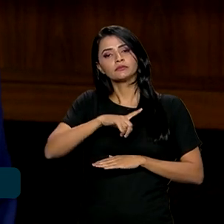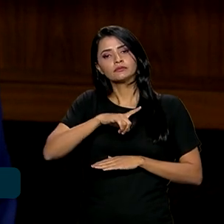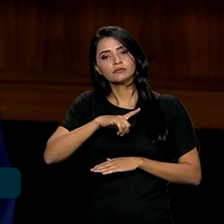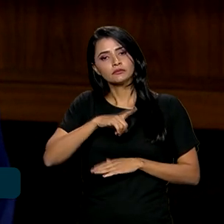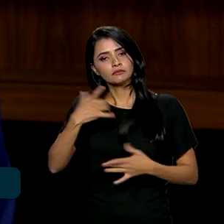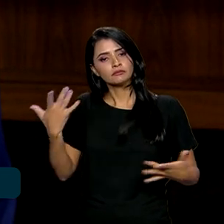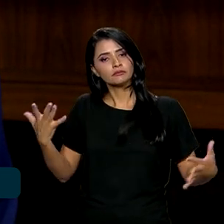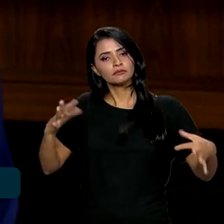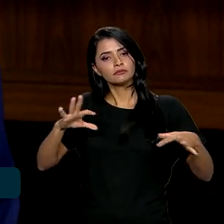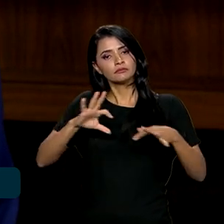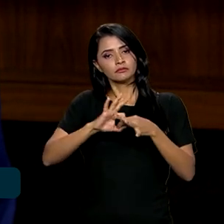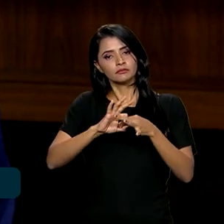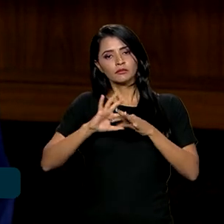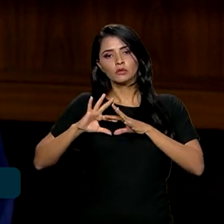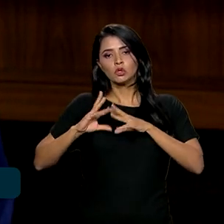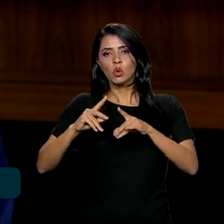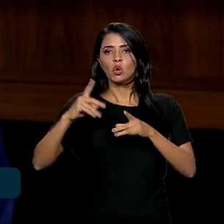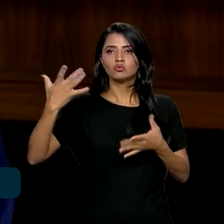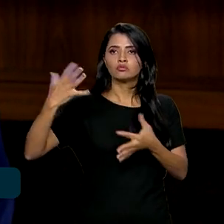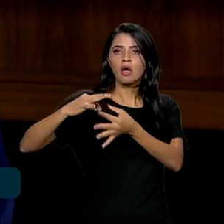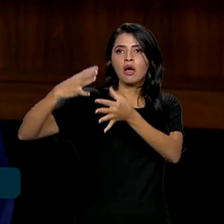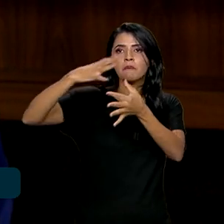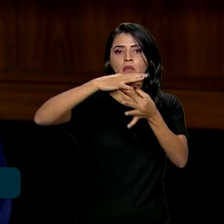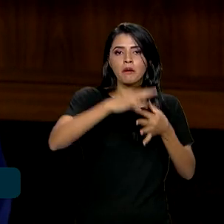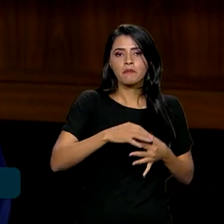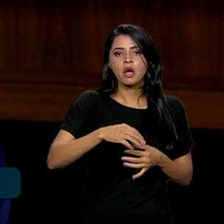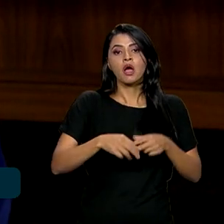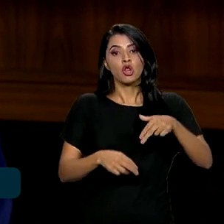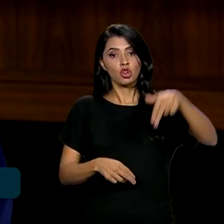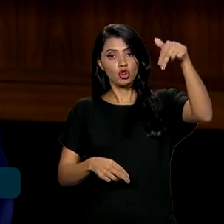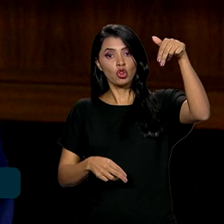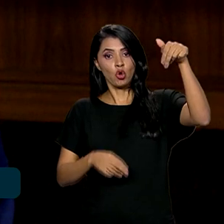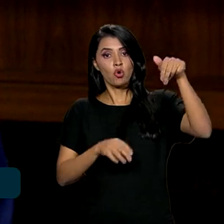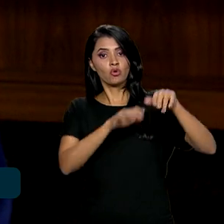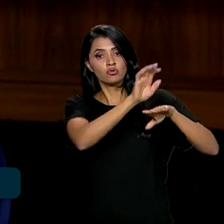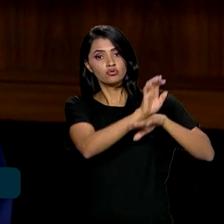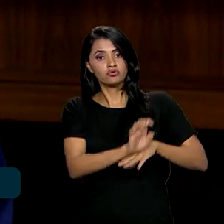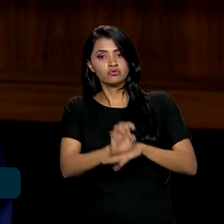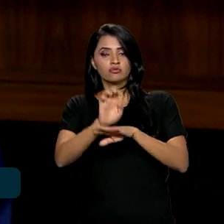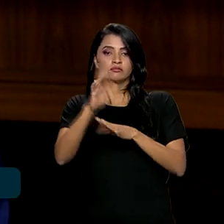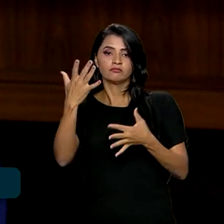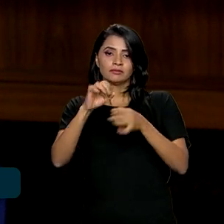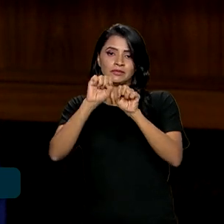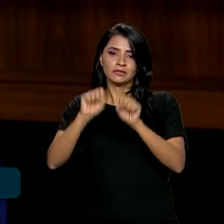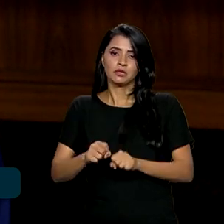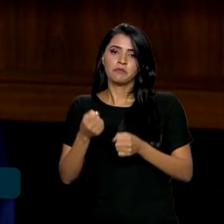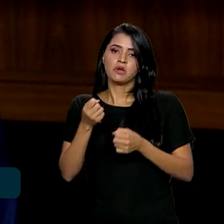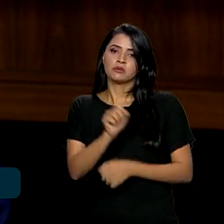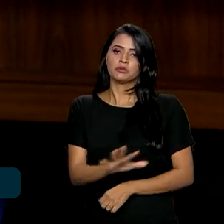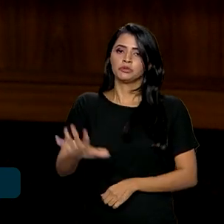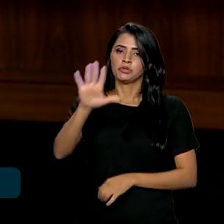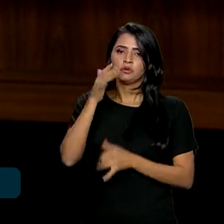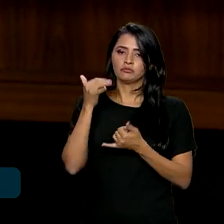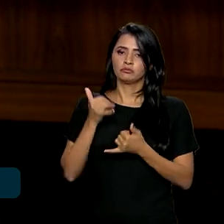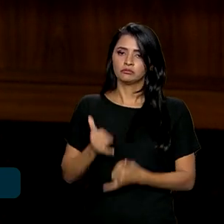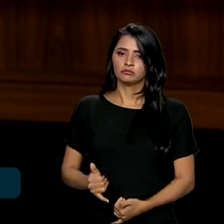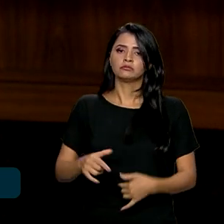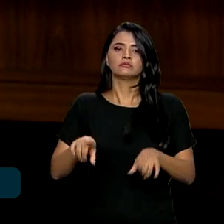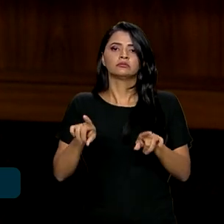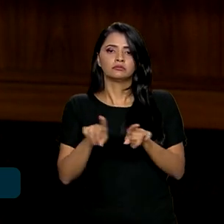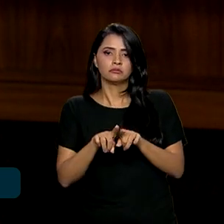conectar todos os estados do norte no sistema nacional de energia, assim como